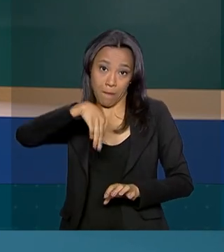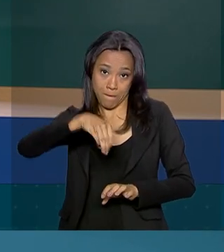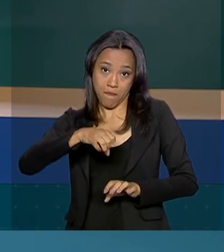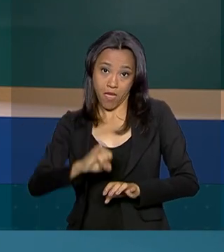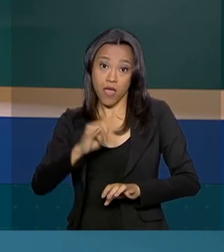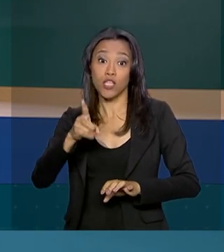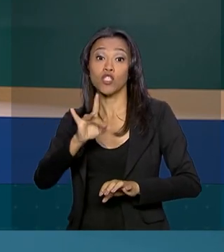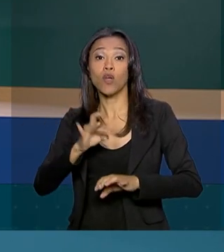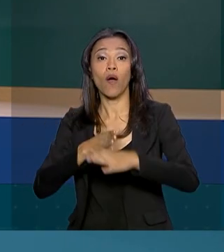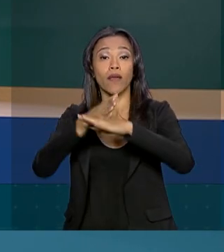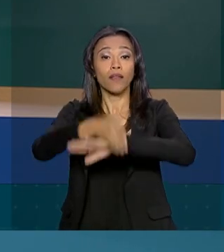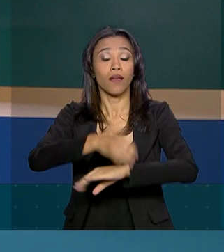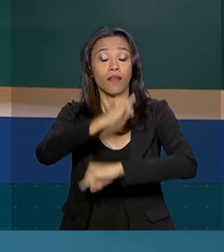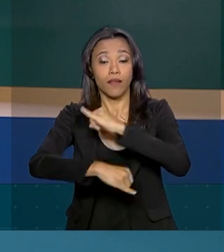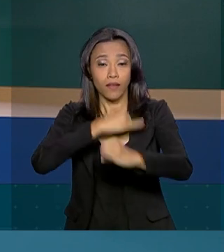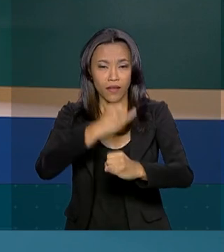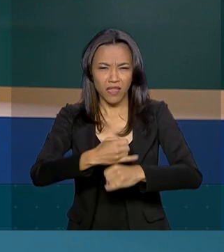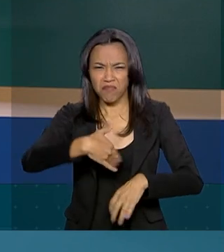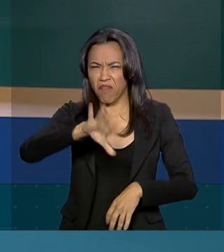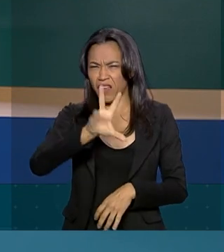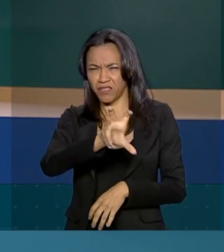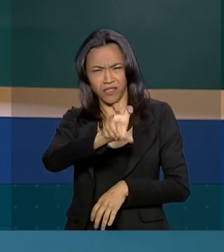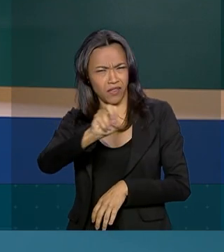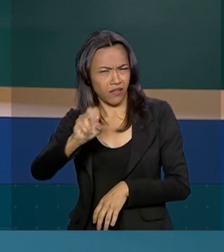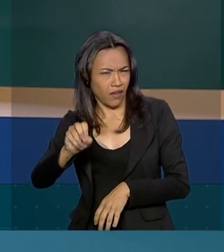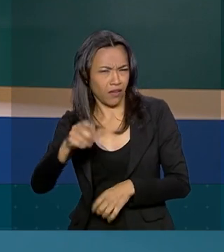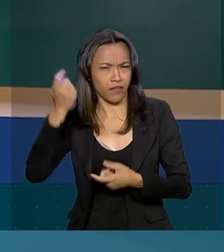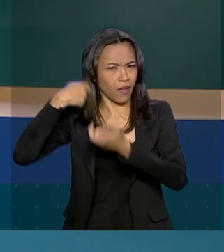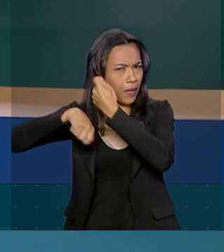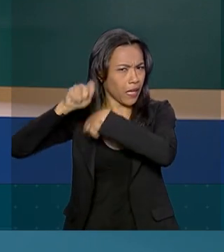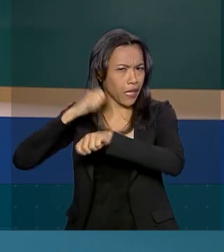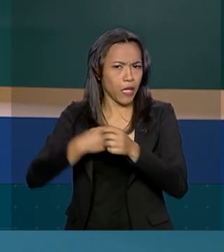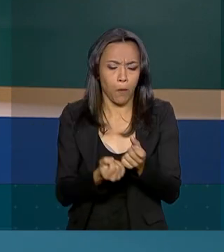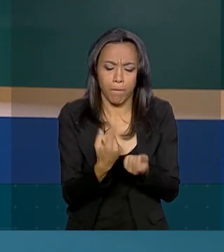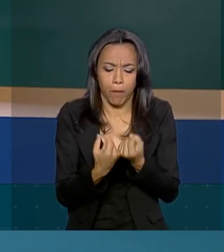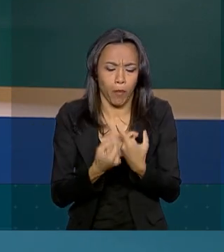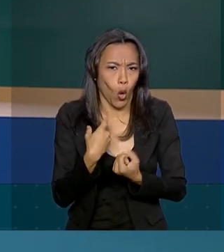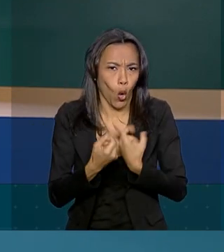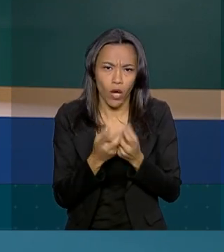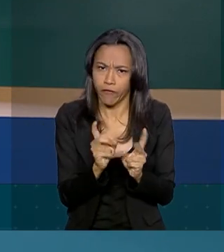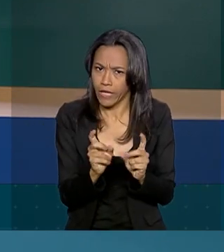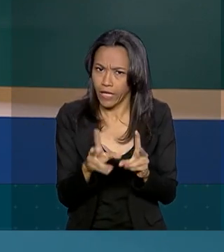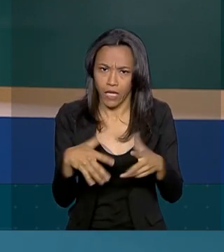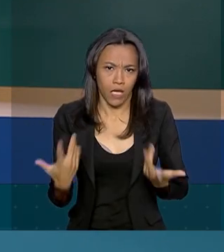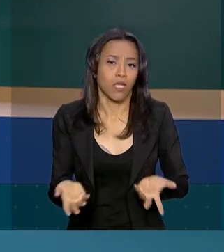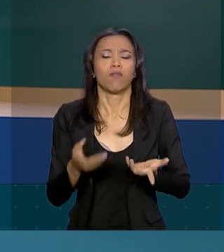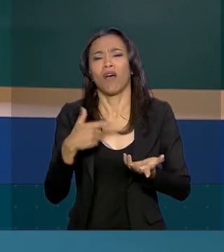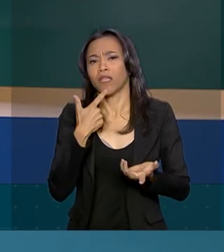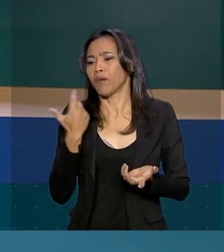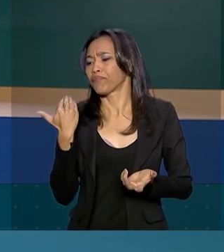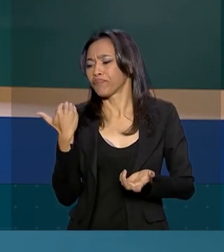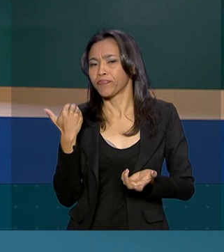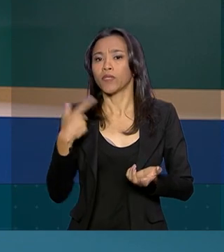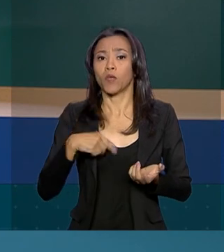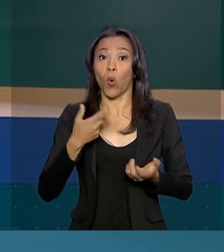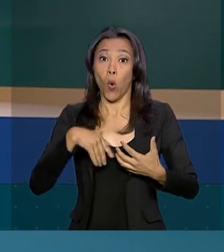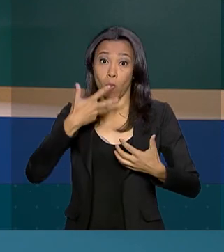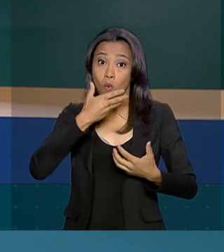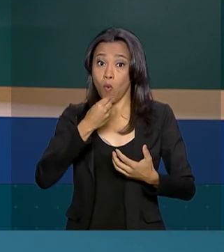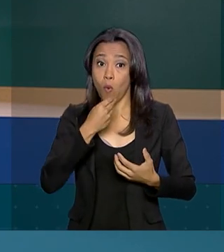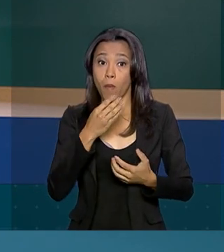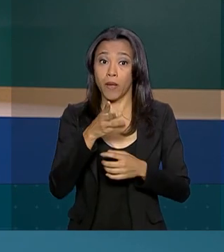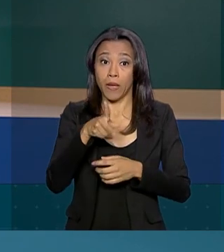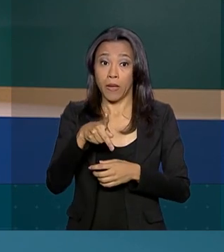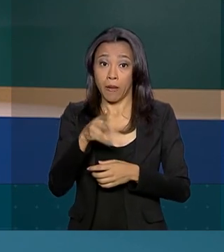Quase 500 atividades podem ser exercidas desde cabeleireiro, pipoqueiro, até algumas profissões mais recentes, como bike boy.